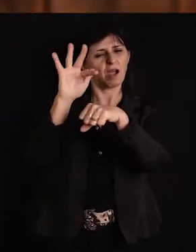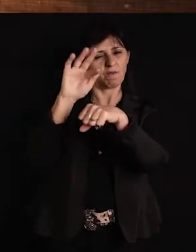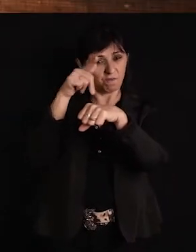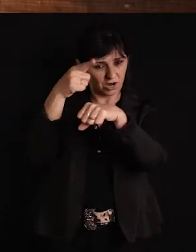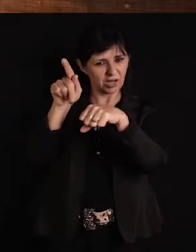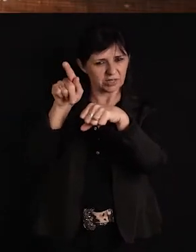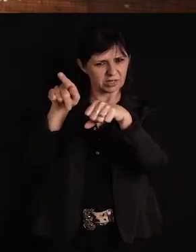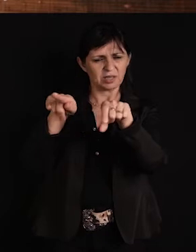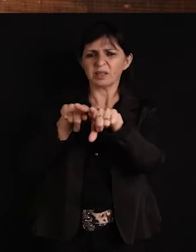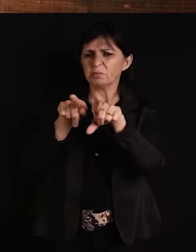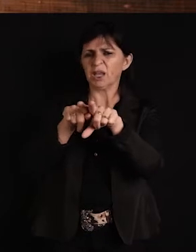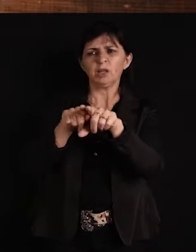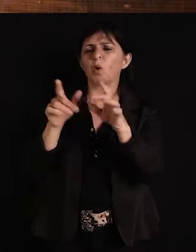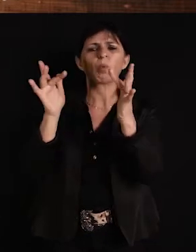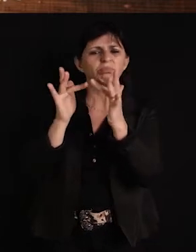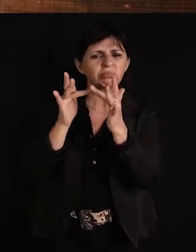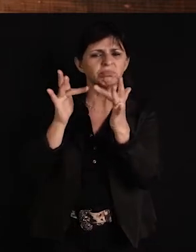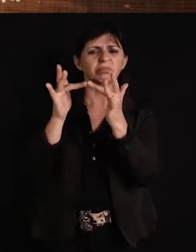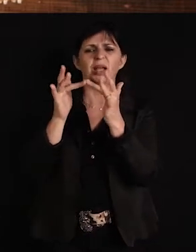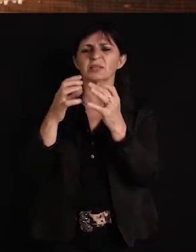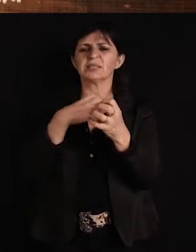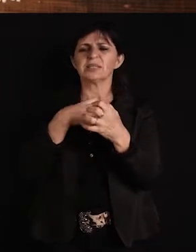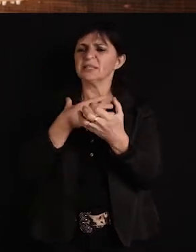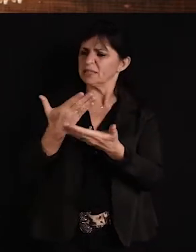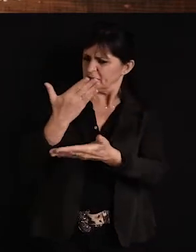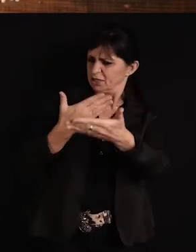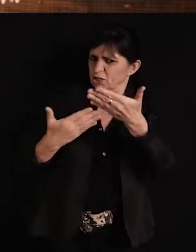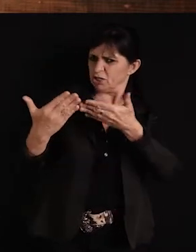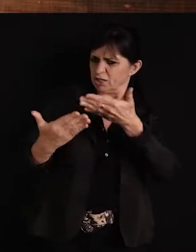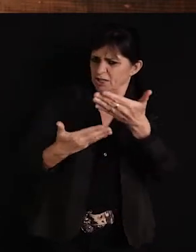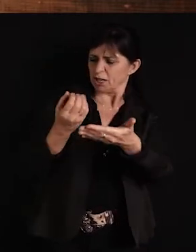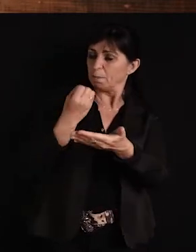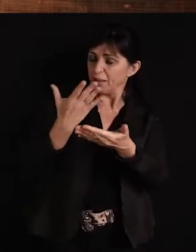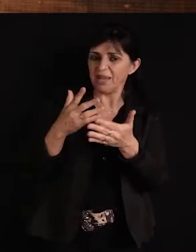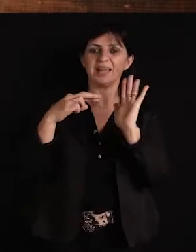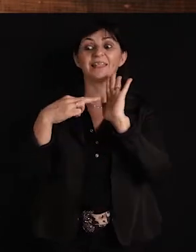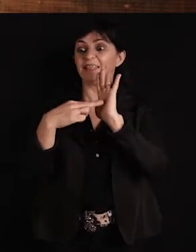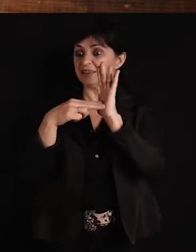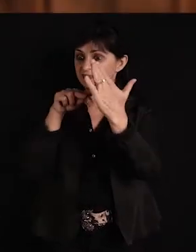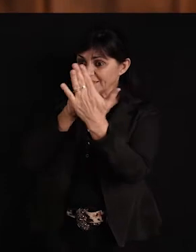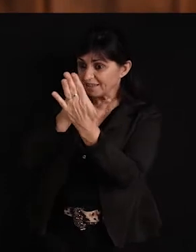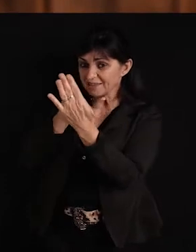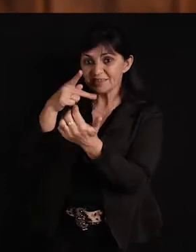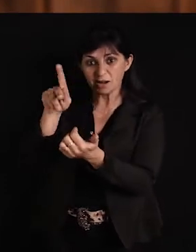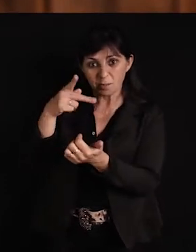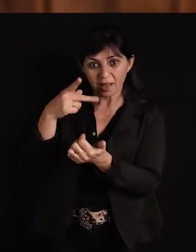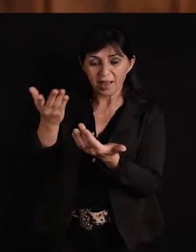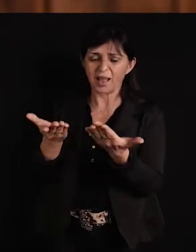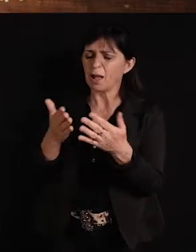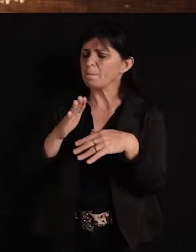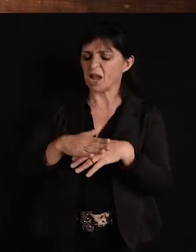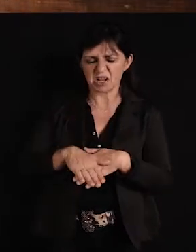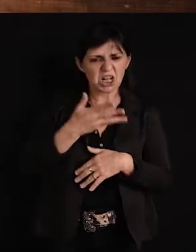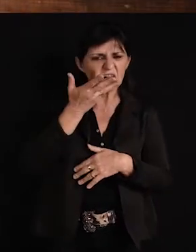público. É da pessoa sentir bem, sabe, de chegar perto de você e saber que tu vai dar atenção para ela. seja do mais pequeno ou mais